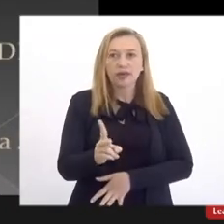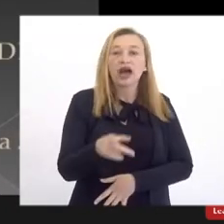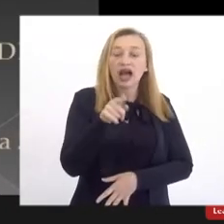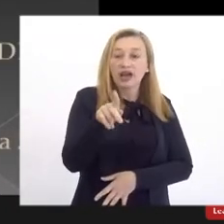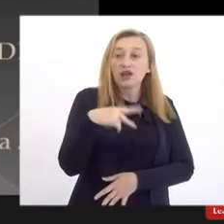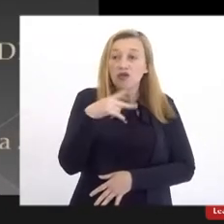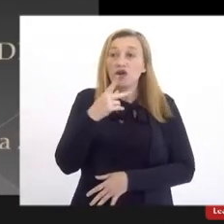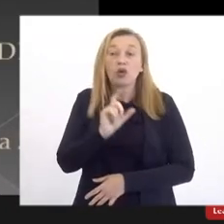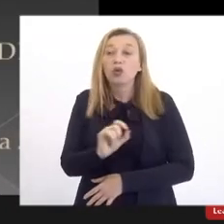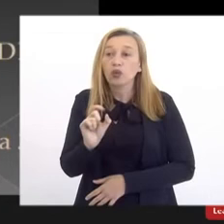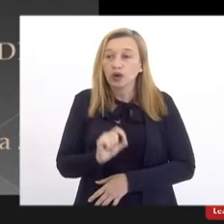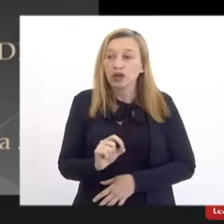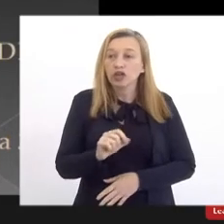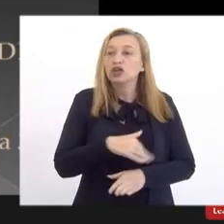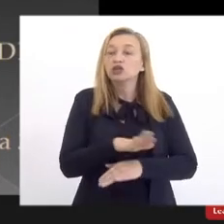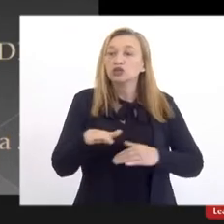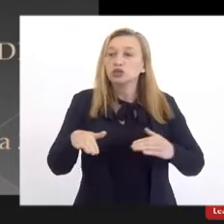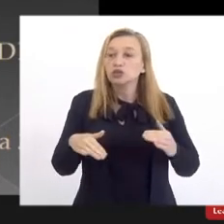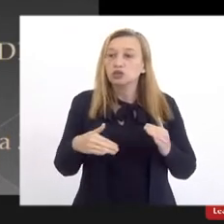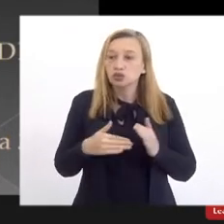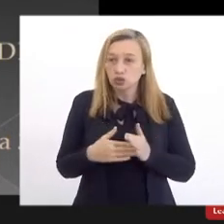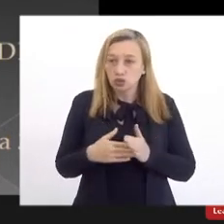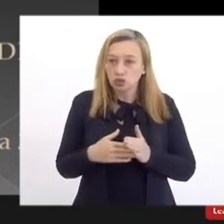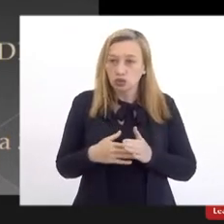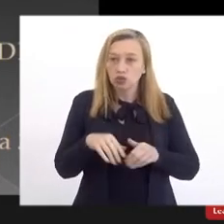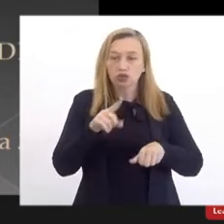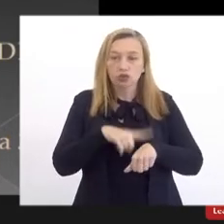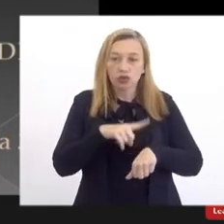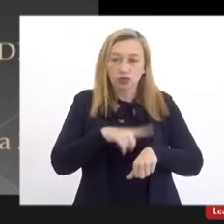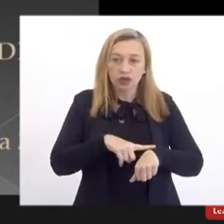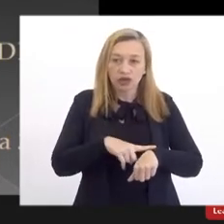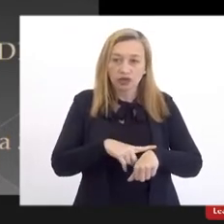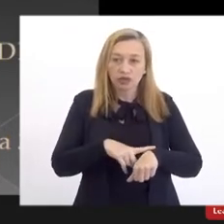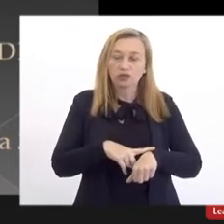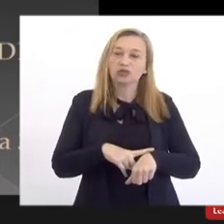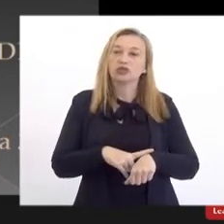vocês o seguinte, que todas as gestões que estiveram